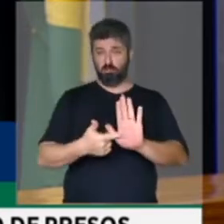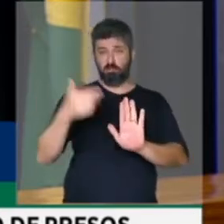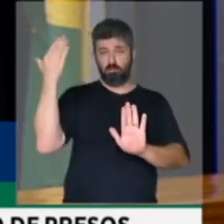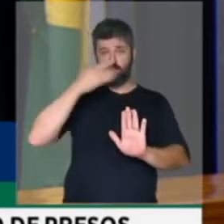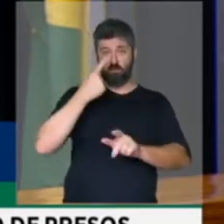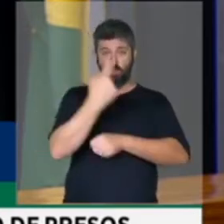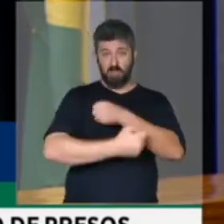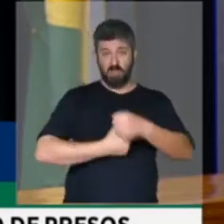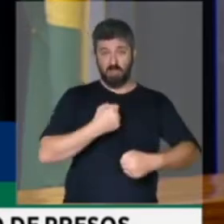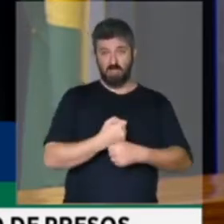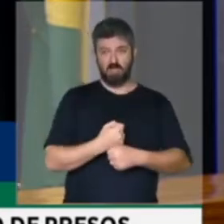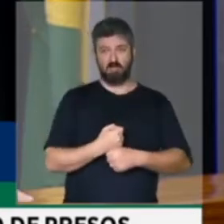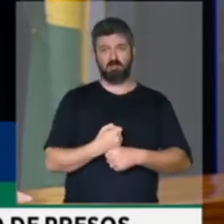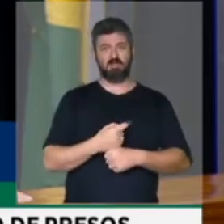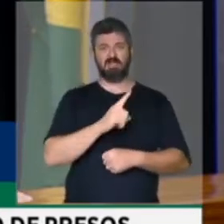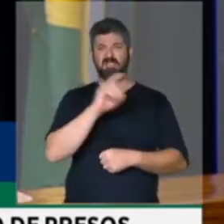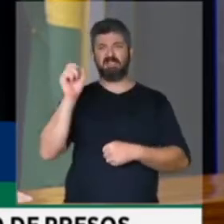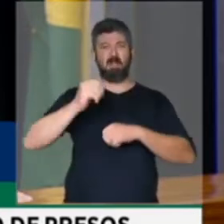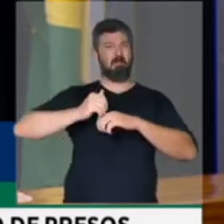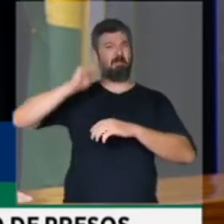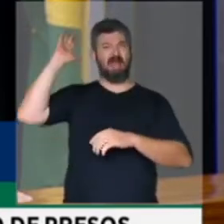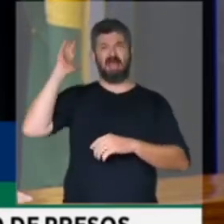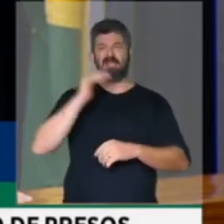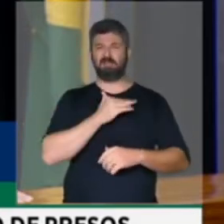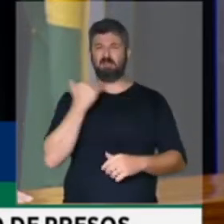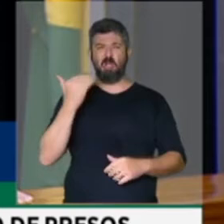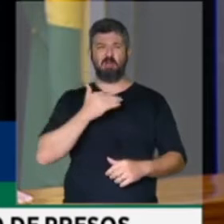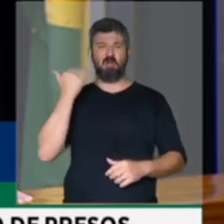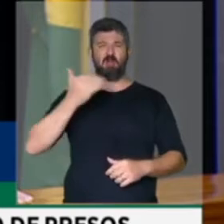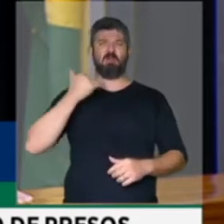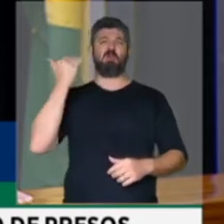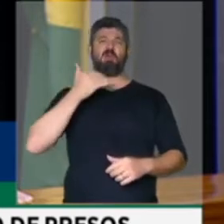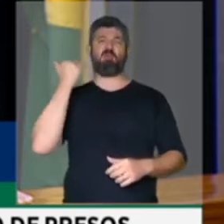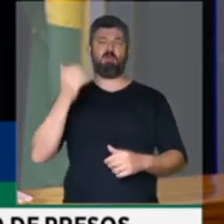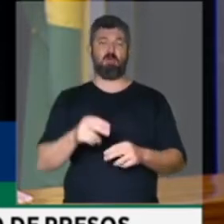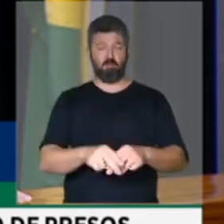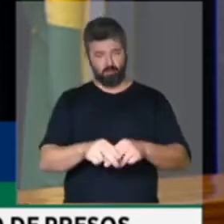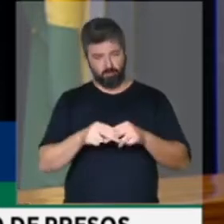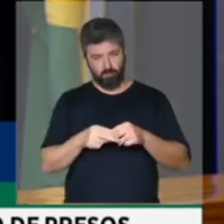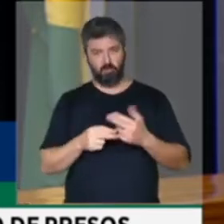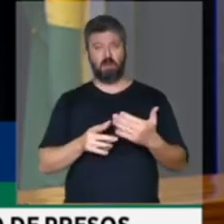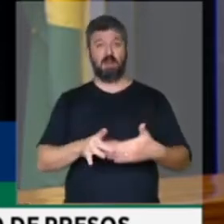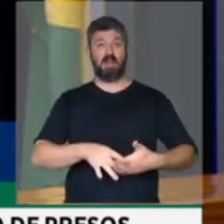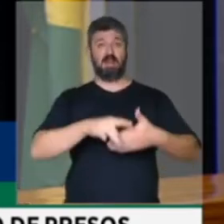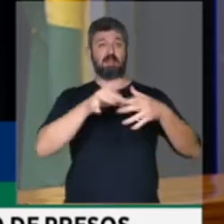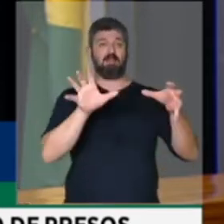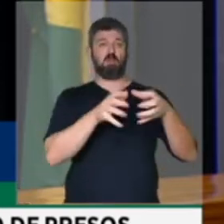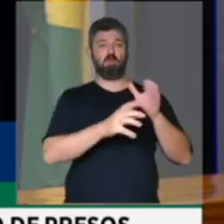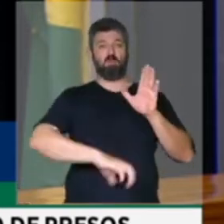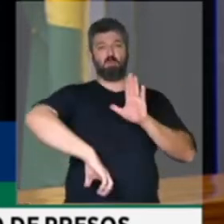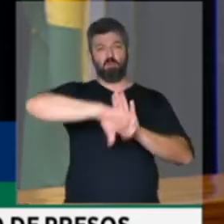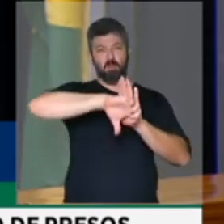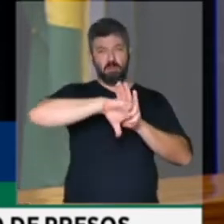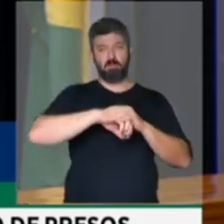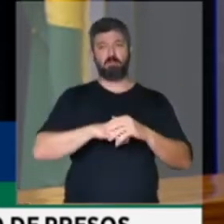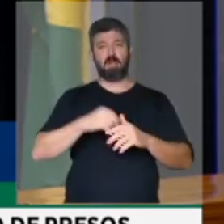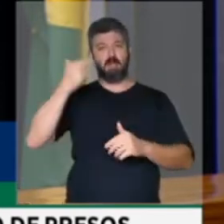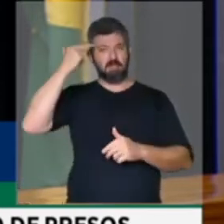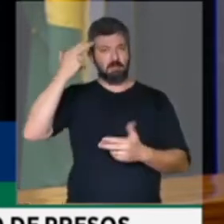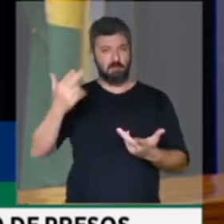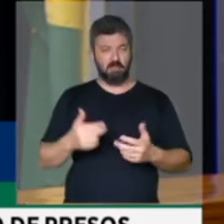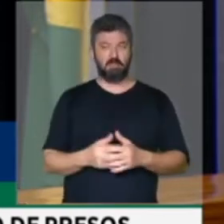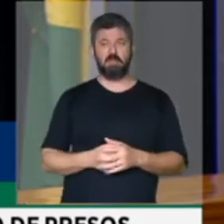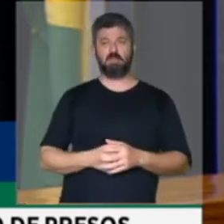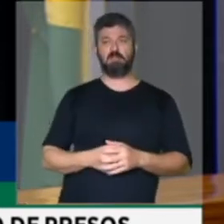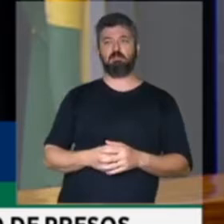por ano, são centenas de policiais morrendo nas mãos de líderes de facções, de assaltantes,